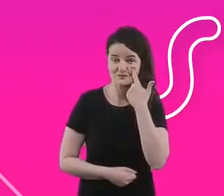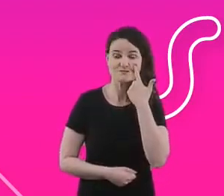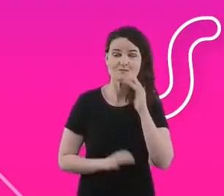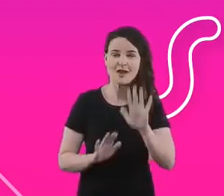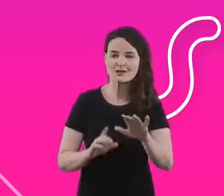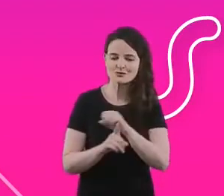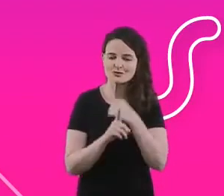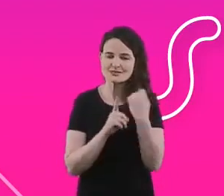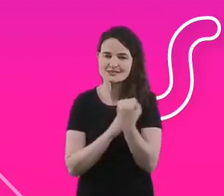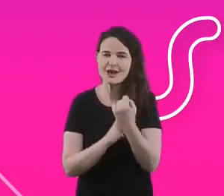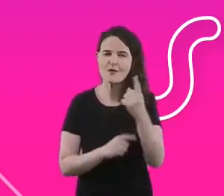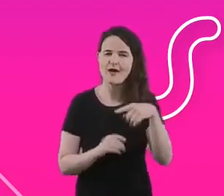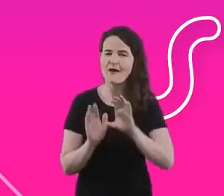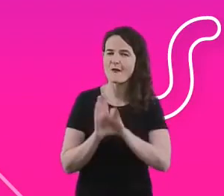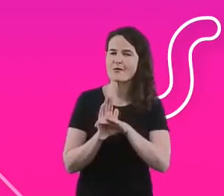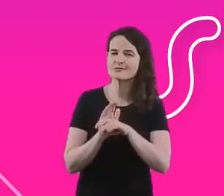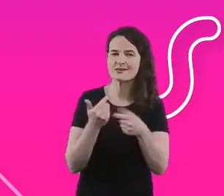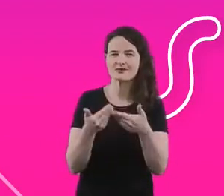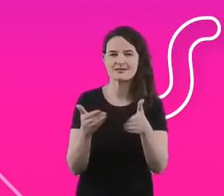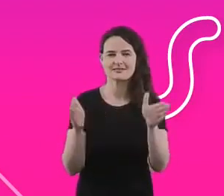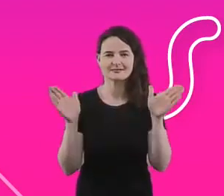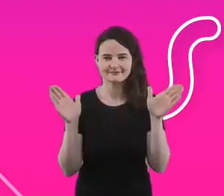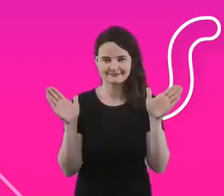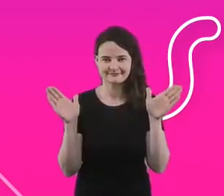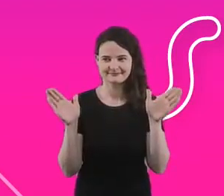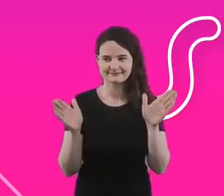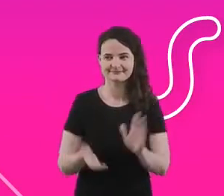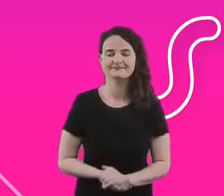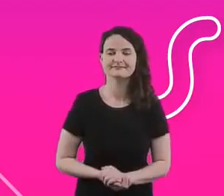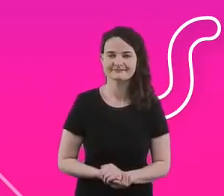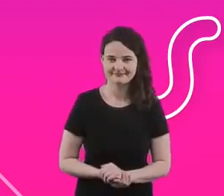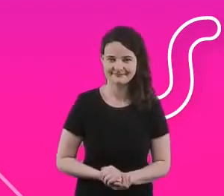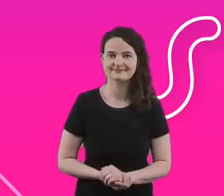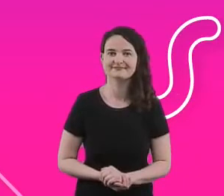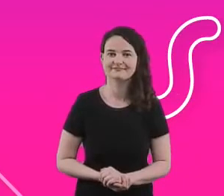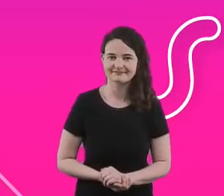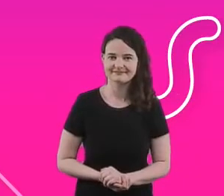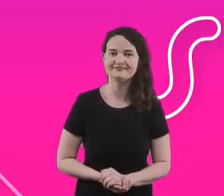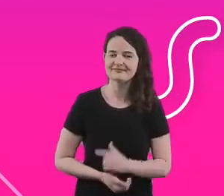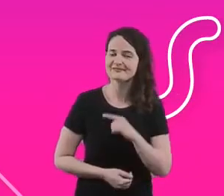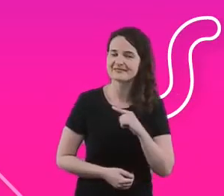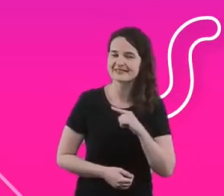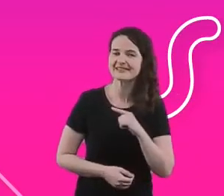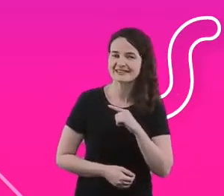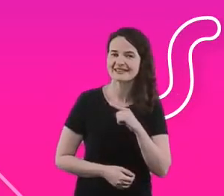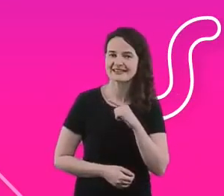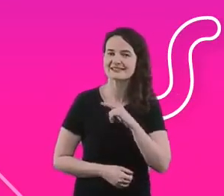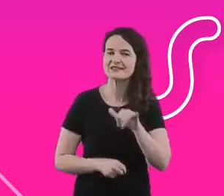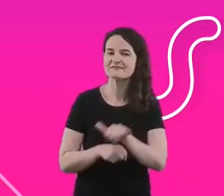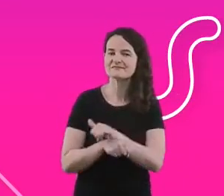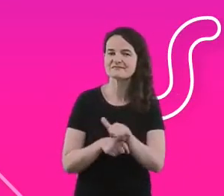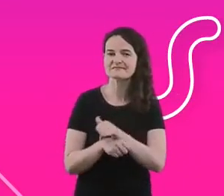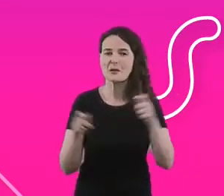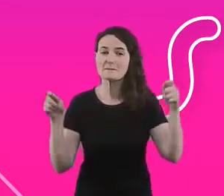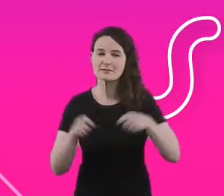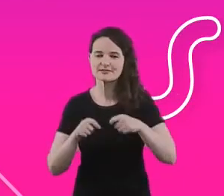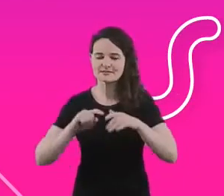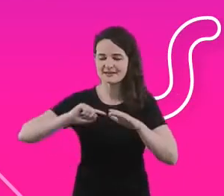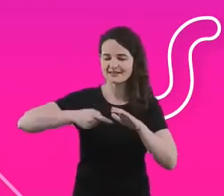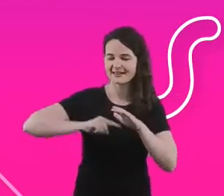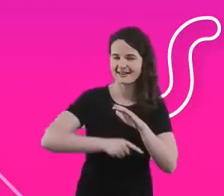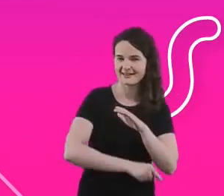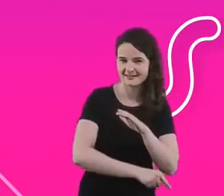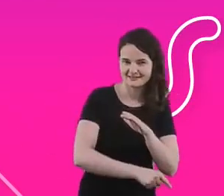muito amplo e a gente vê um outro sistema muito grande para trabalhar nisso, então dá para ir além aqui do